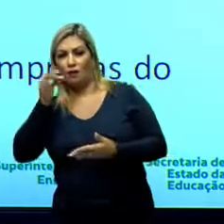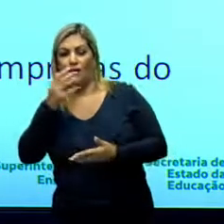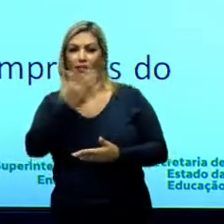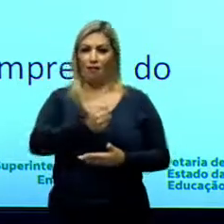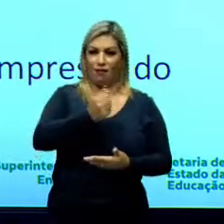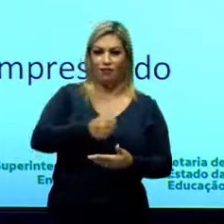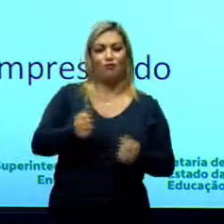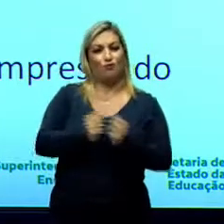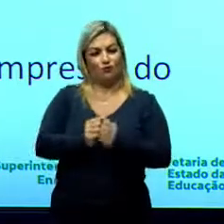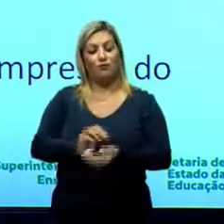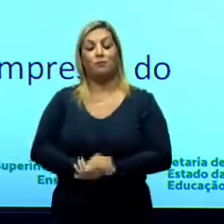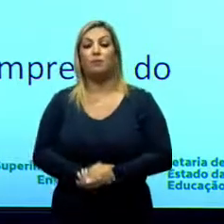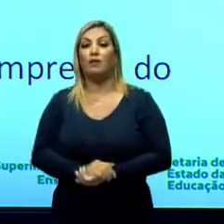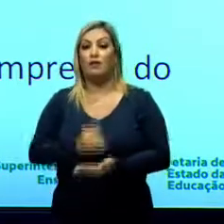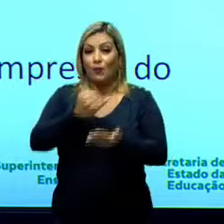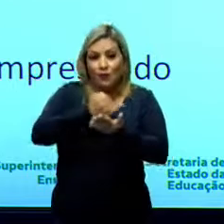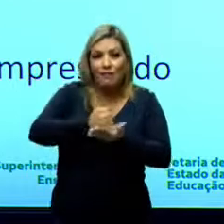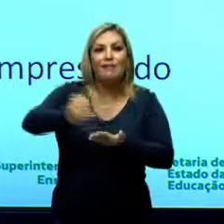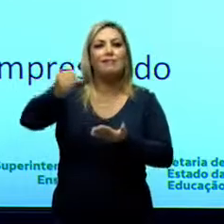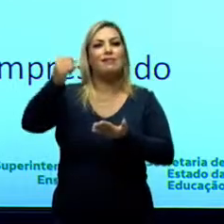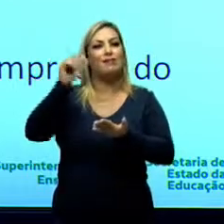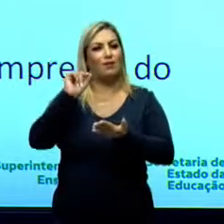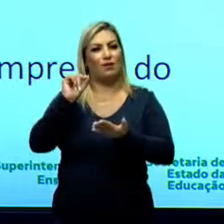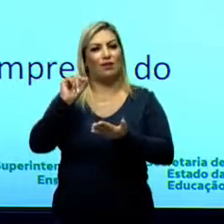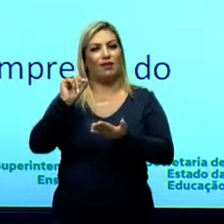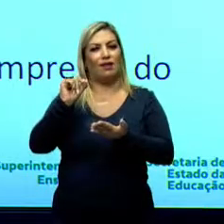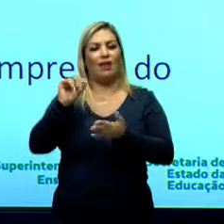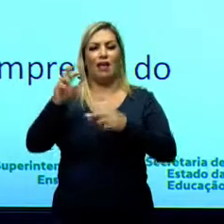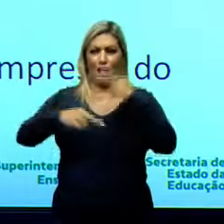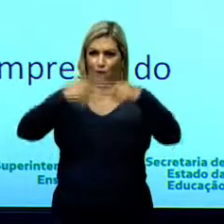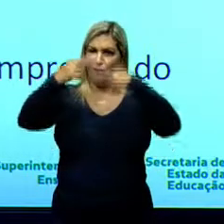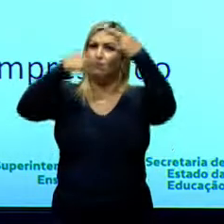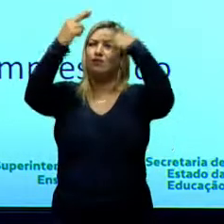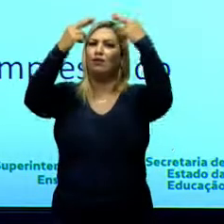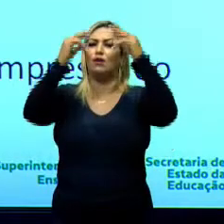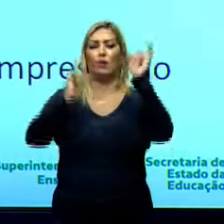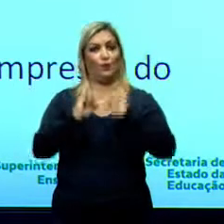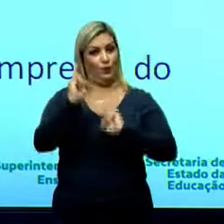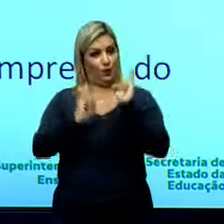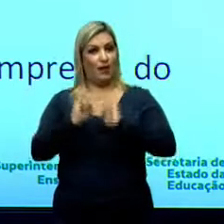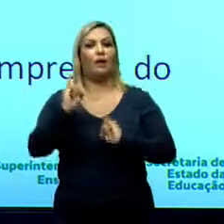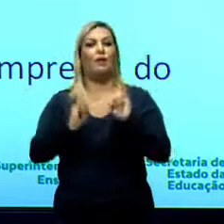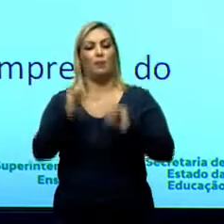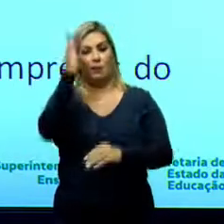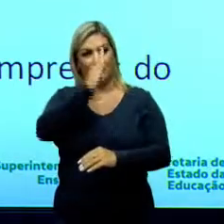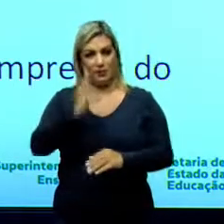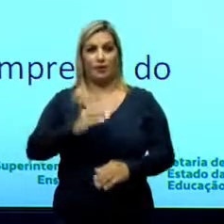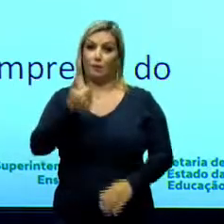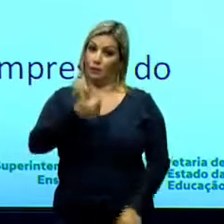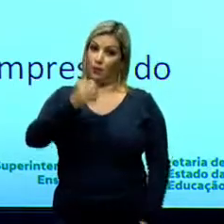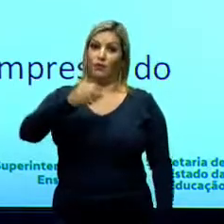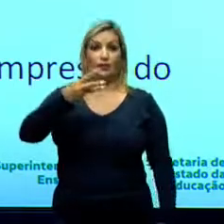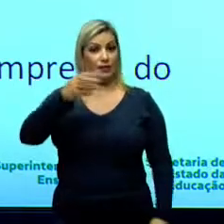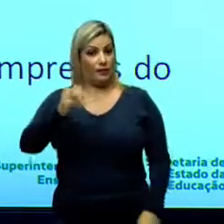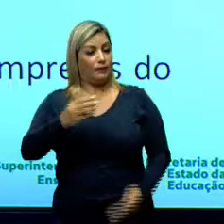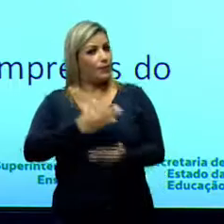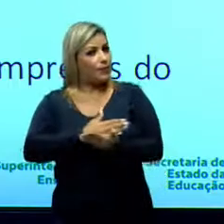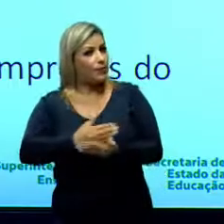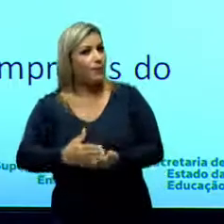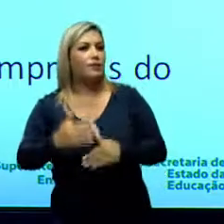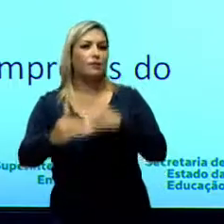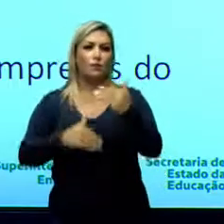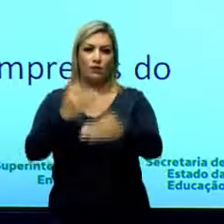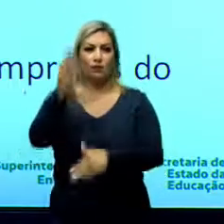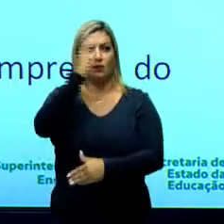aí o início da, o que pode se dizer como, chamar de revolução industrial brasileira. Então, em 1930, começa o processo